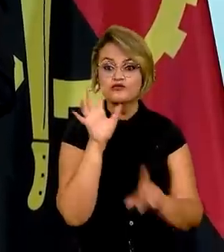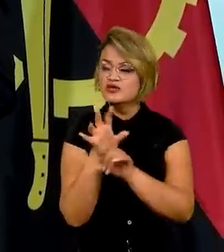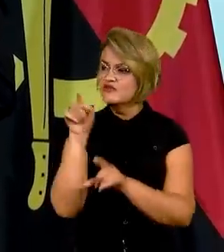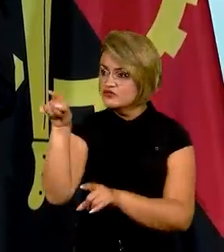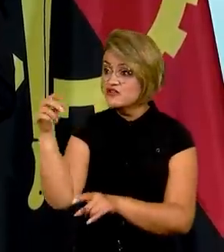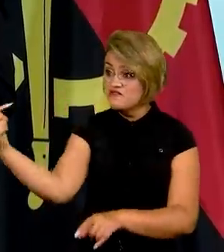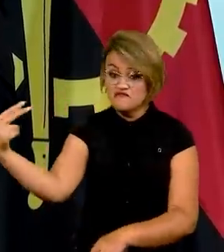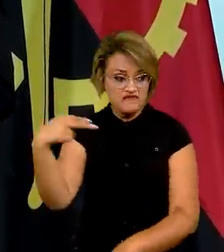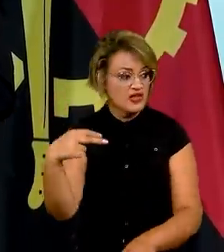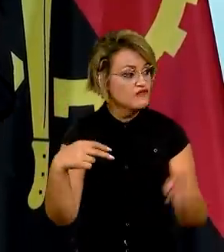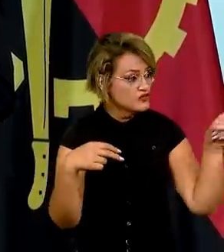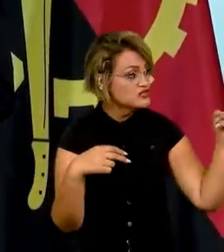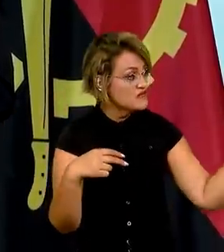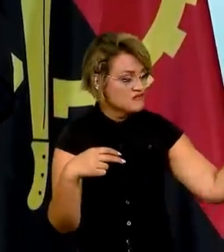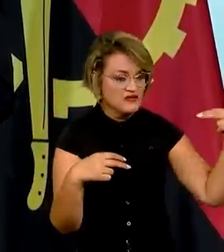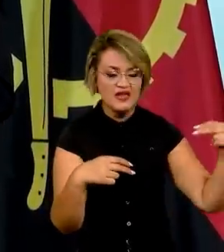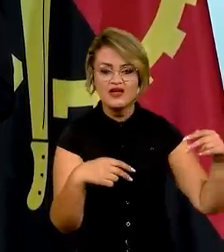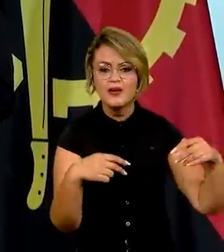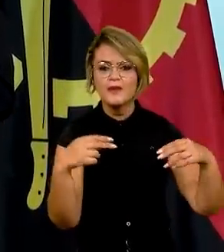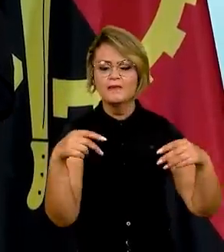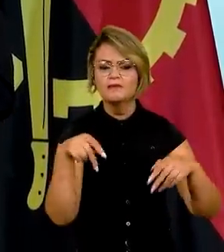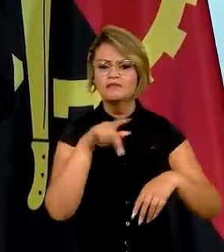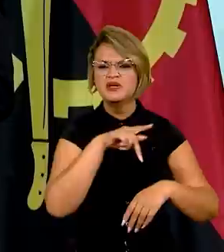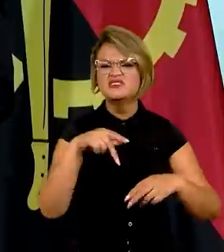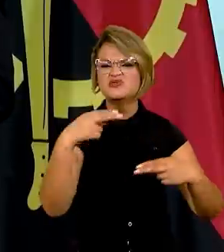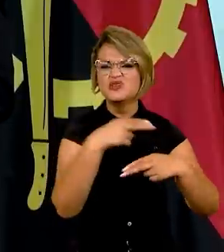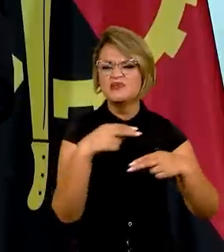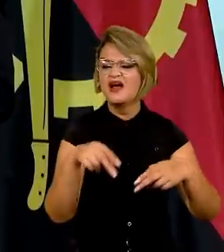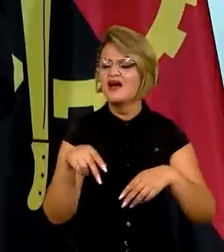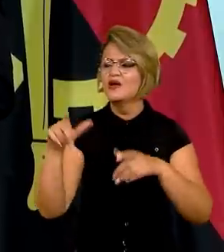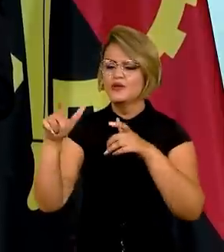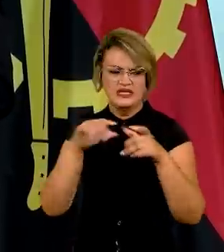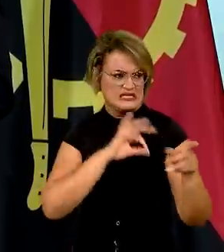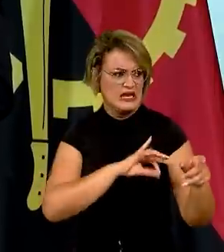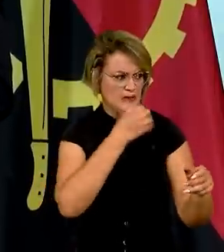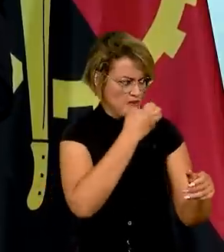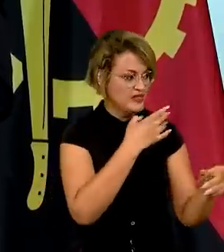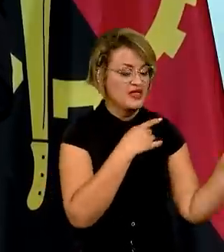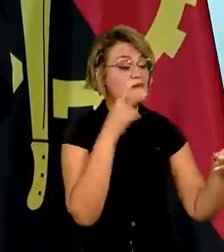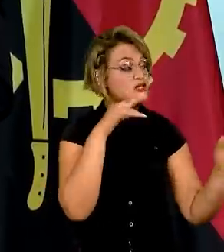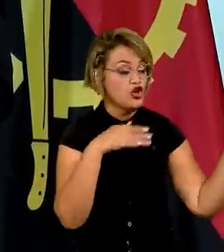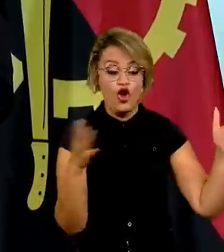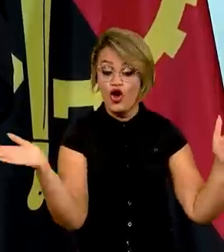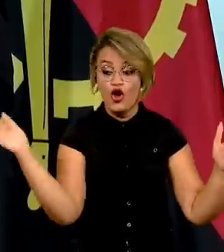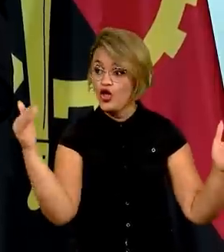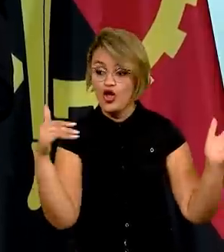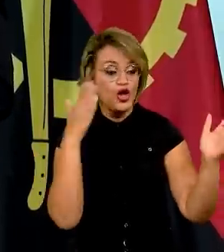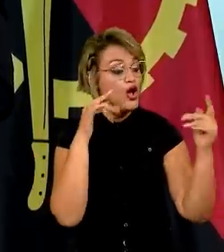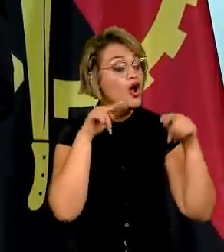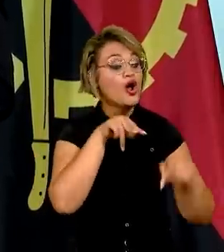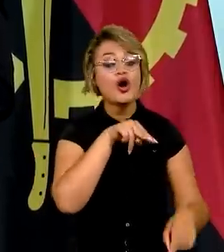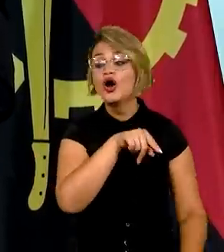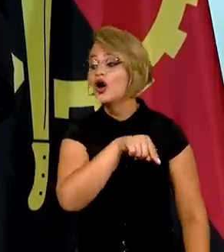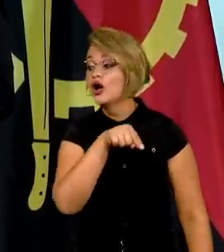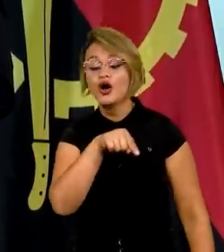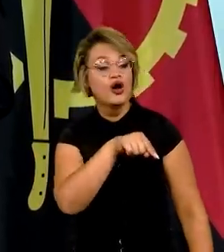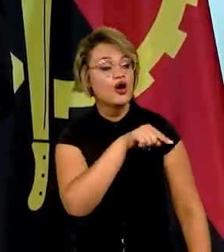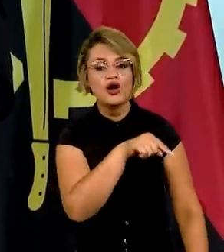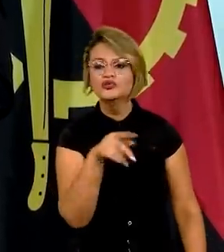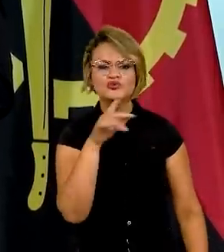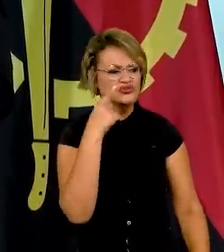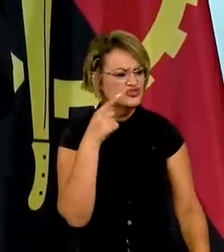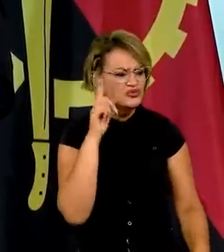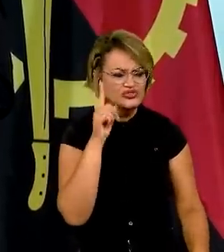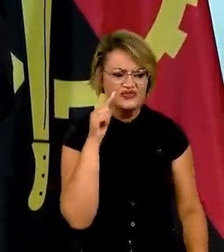Se eu conseguir fazer esse moço perdendo do Sebrae, que é um bom salário, indignado. Ele tem que ser indignado, ele tem que